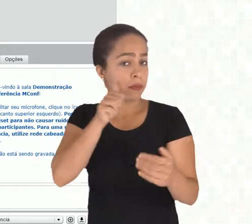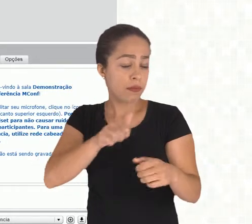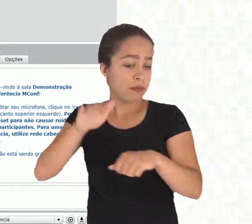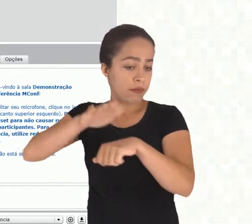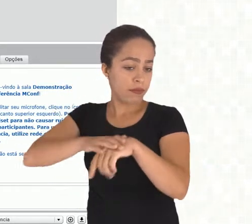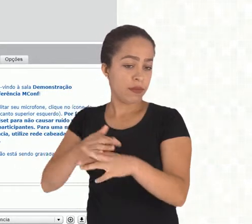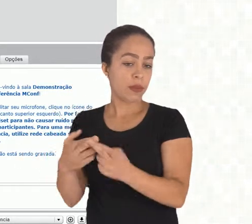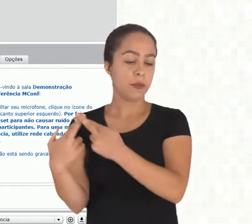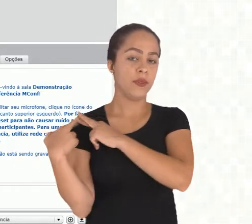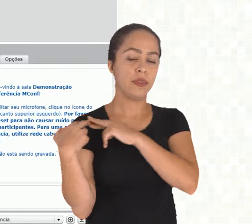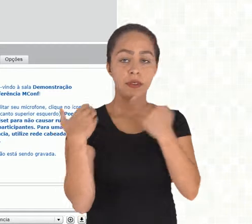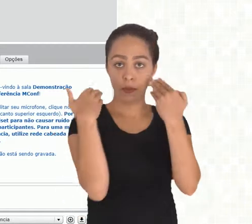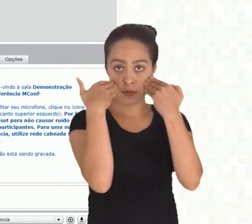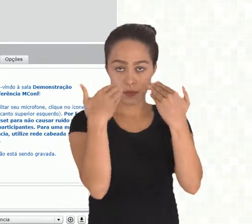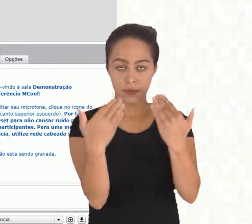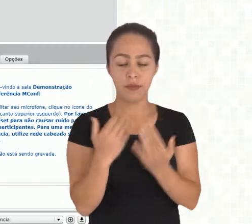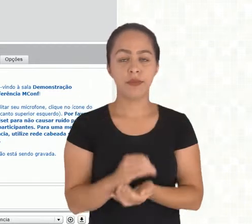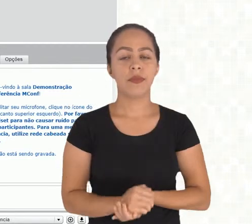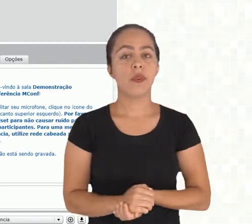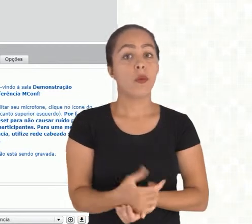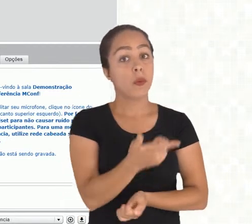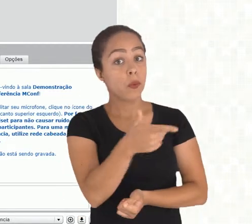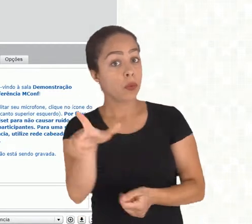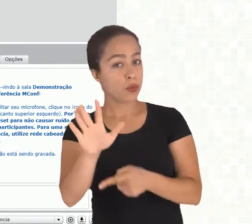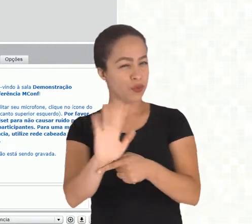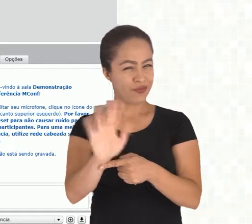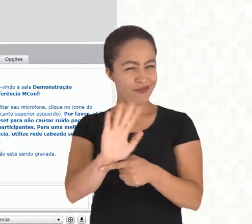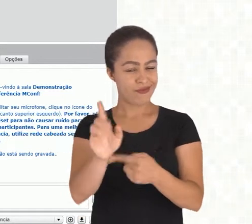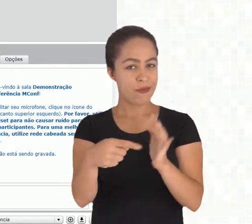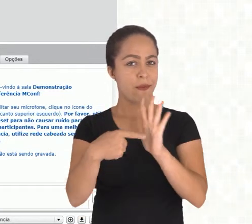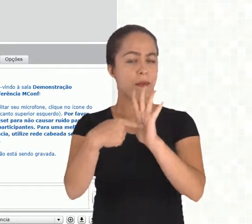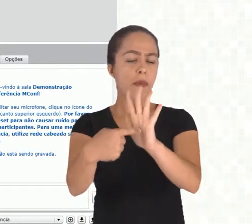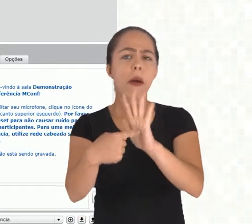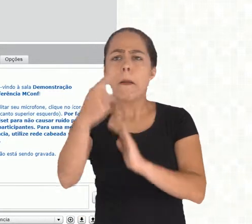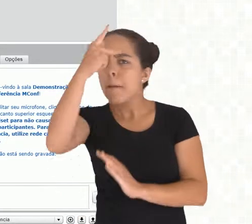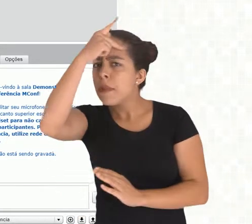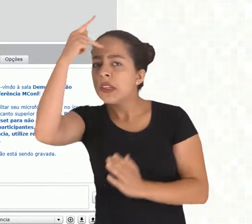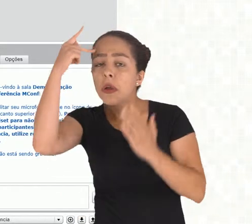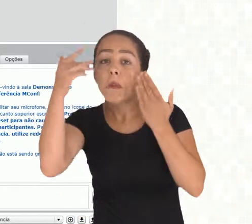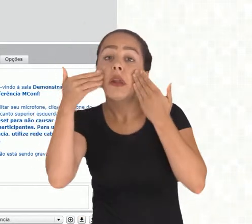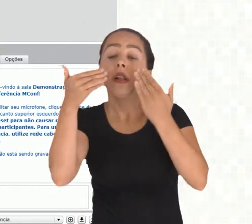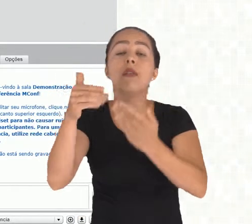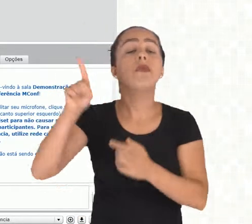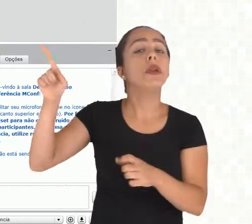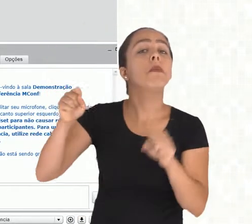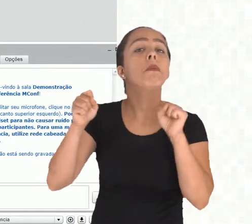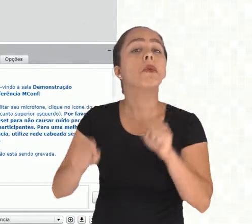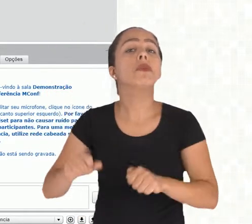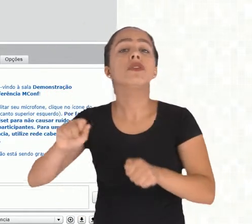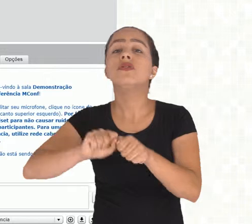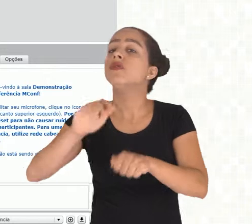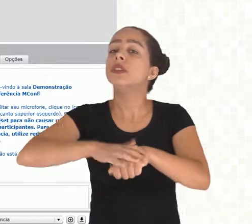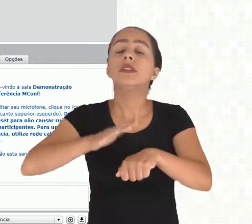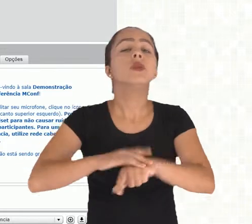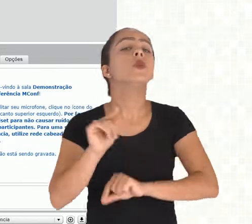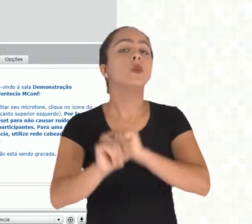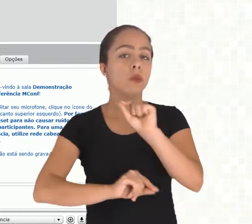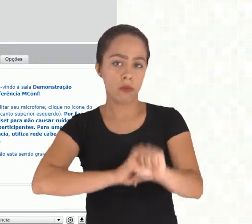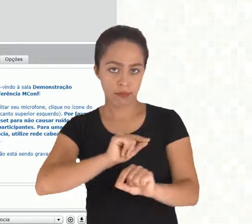tá certo? Depois, em outro vídeo, vocês podem ver o que um apresentador pode fazer, tá certo?